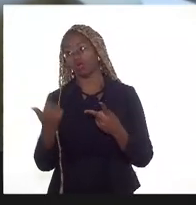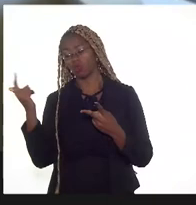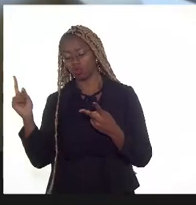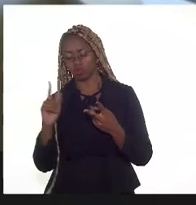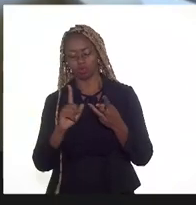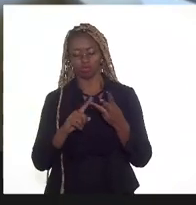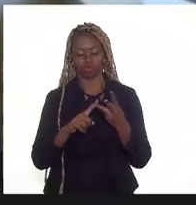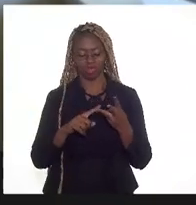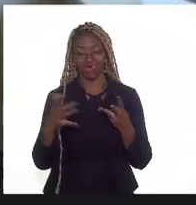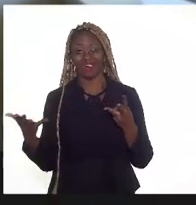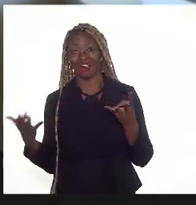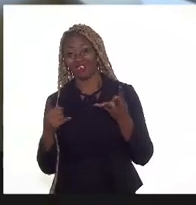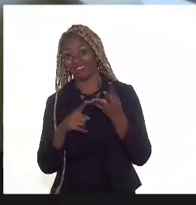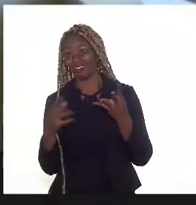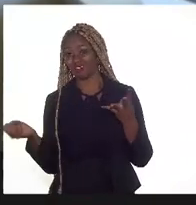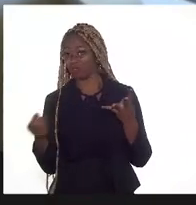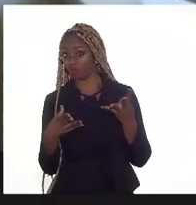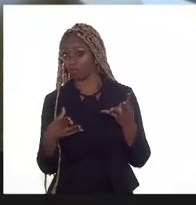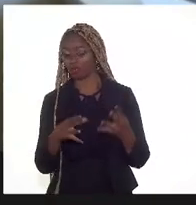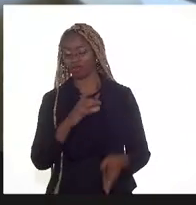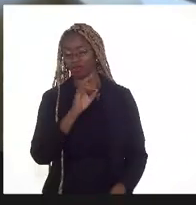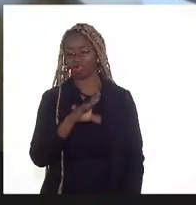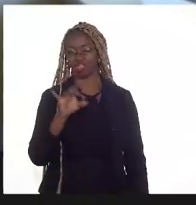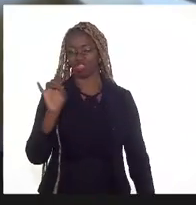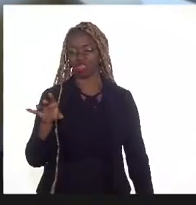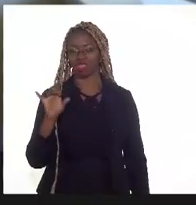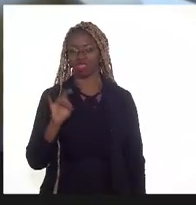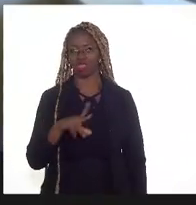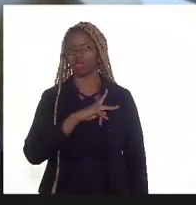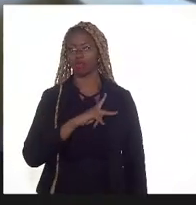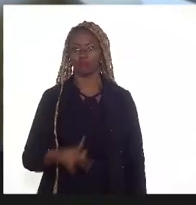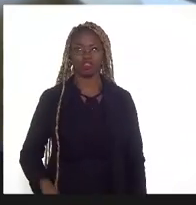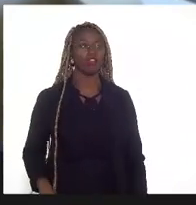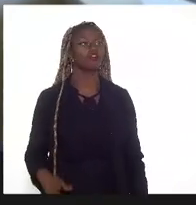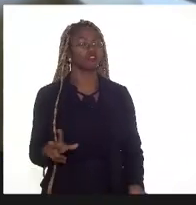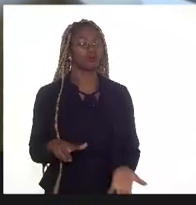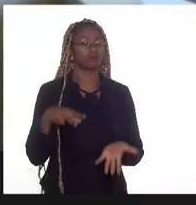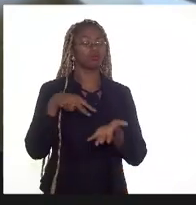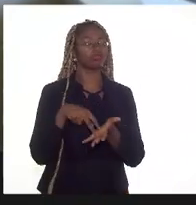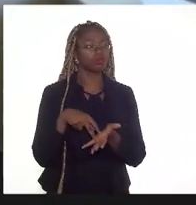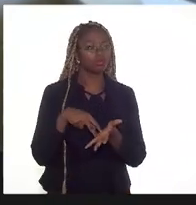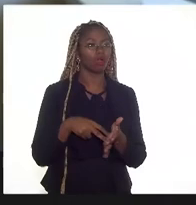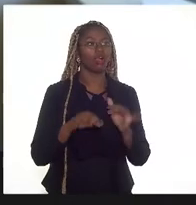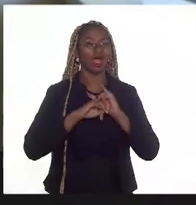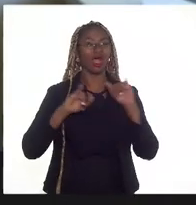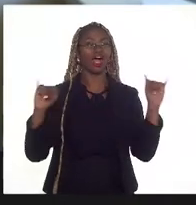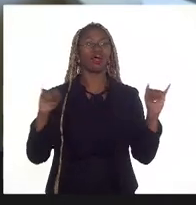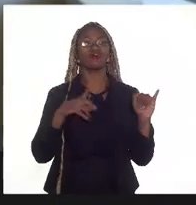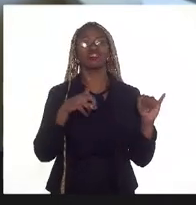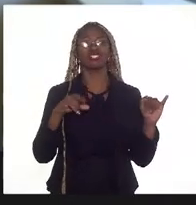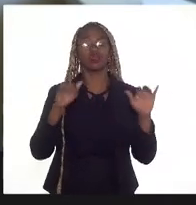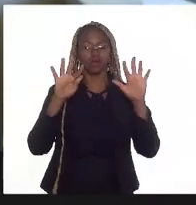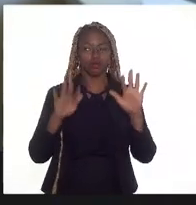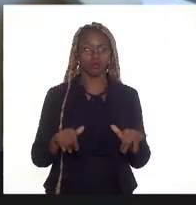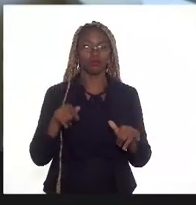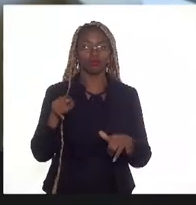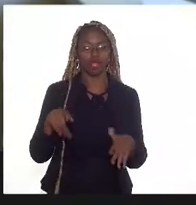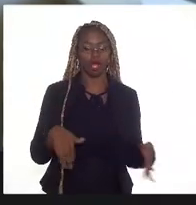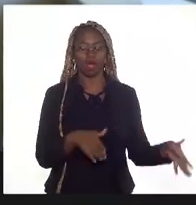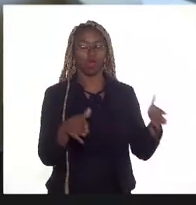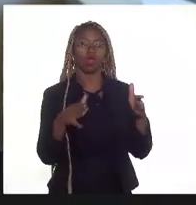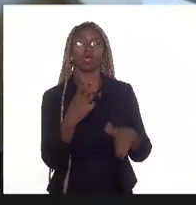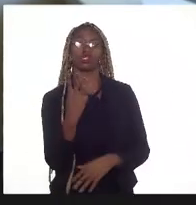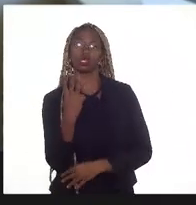um outro. Cada presidente que aparece anuncia uma data de conclusão da Rota 3.